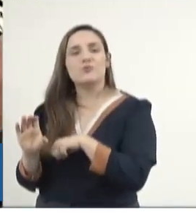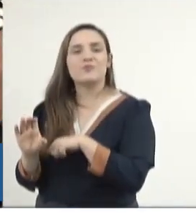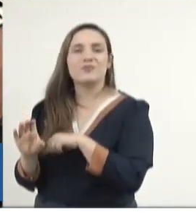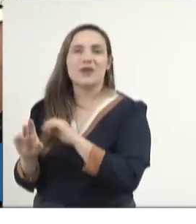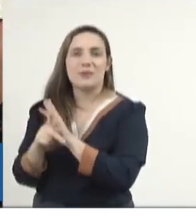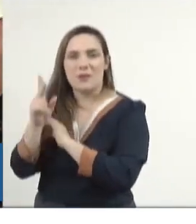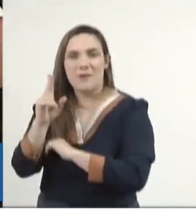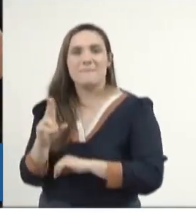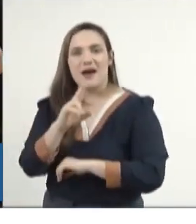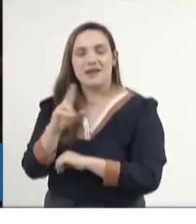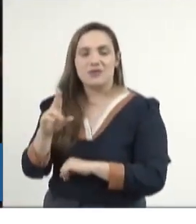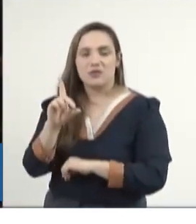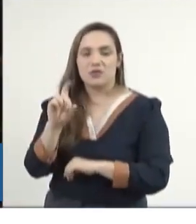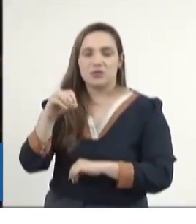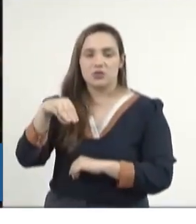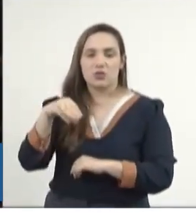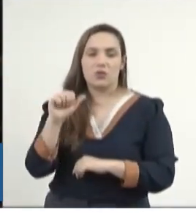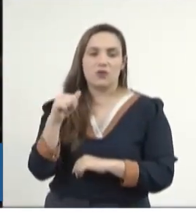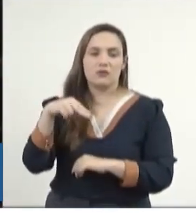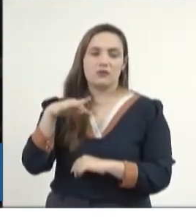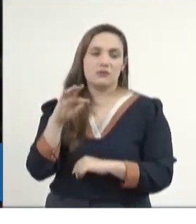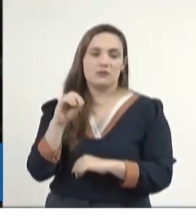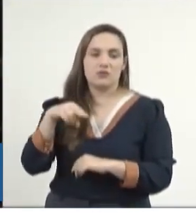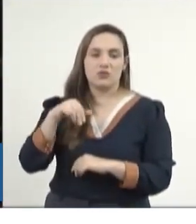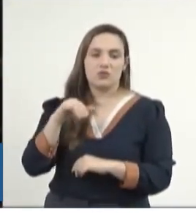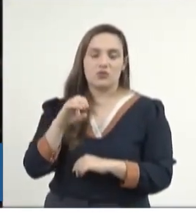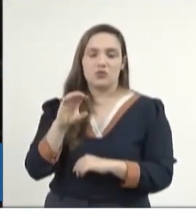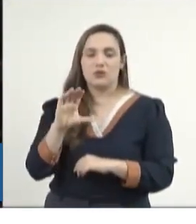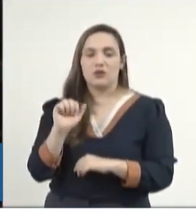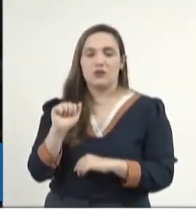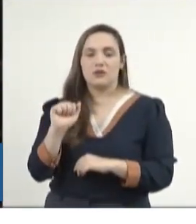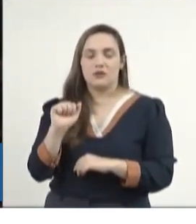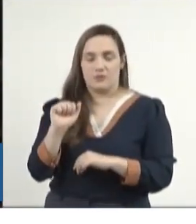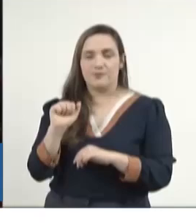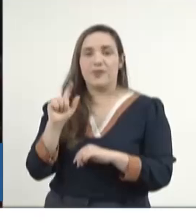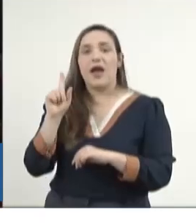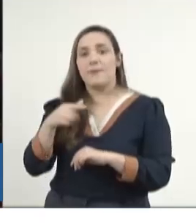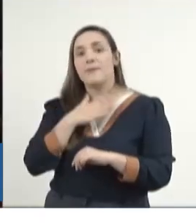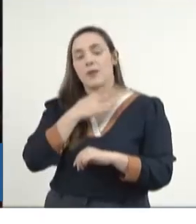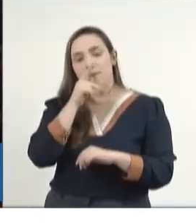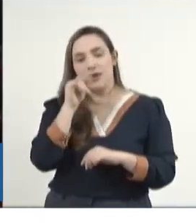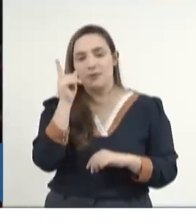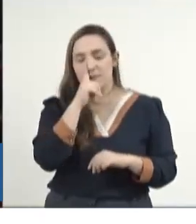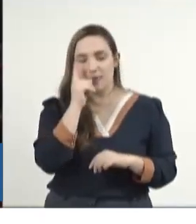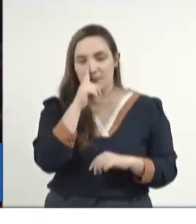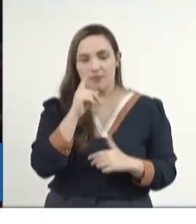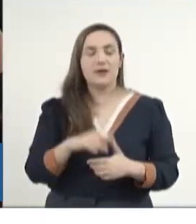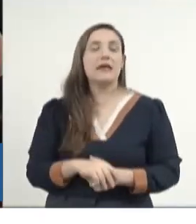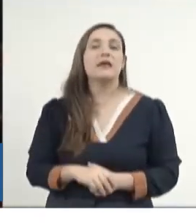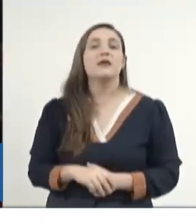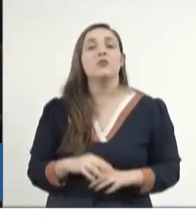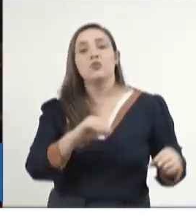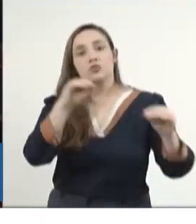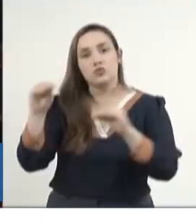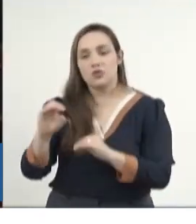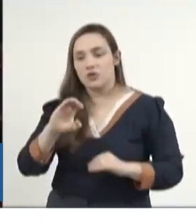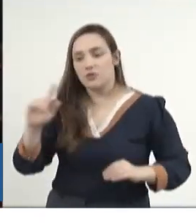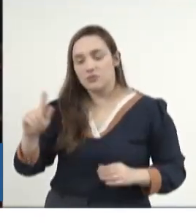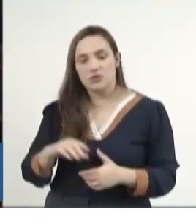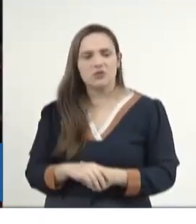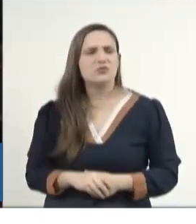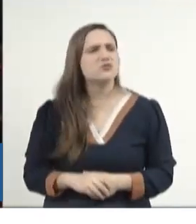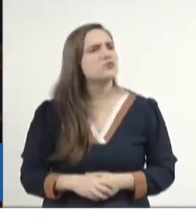Depois que meu pai veio para Campo Grande, com minha mãe e outros irmãos, eu fui lá e menti para o diretor, que eu já estava